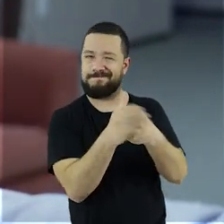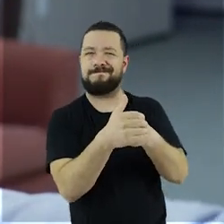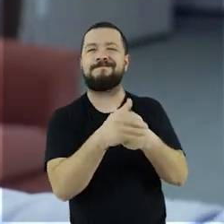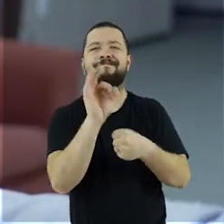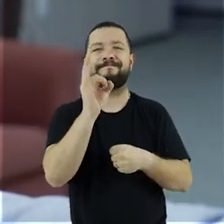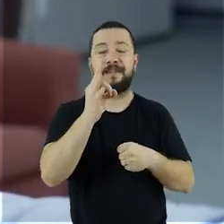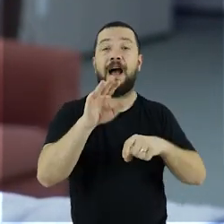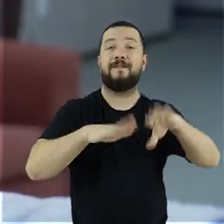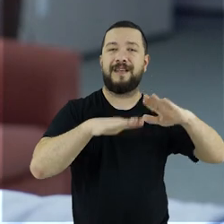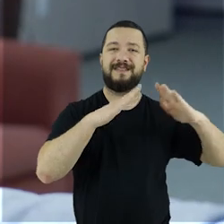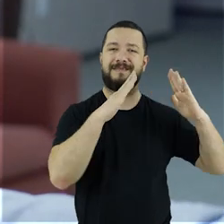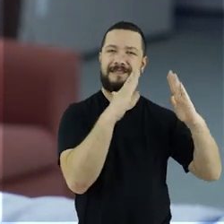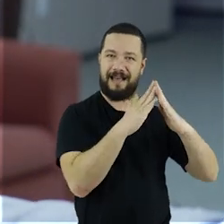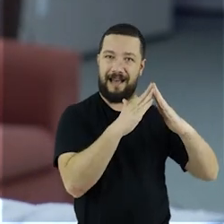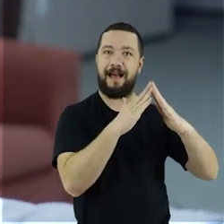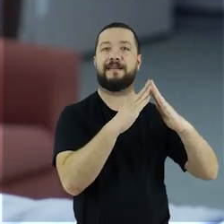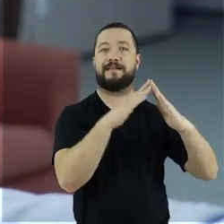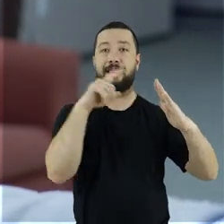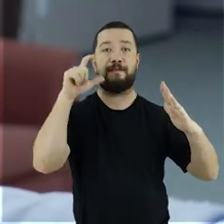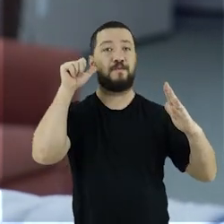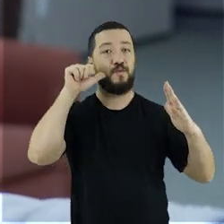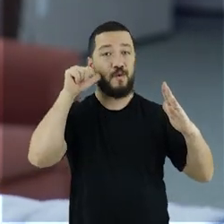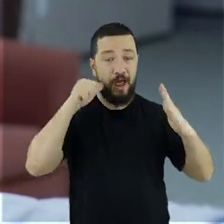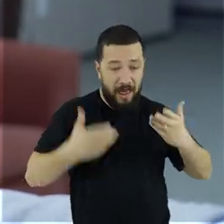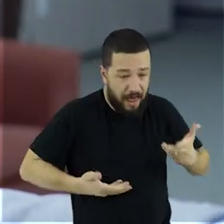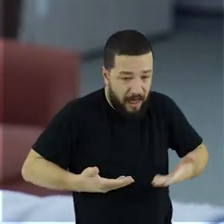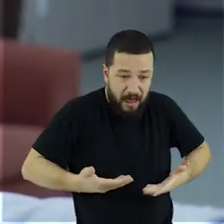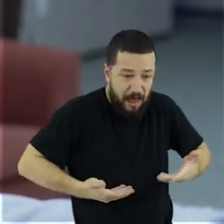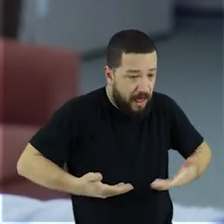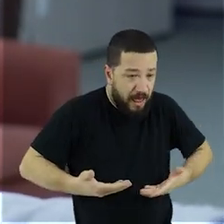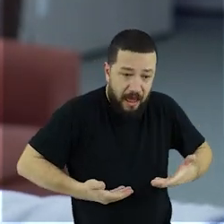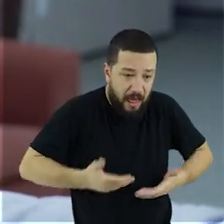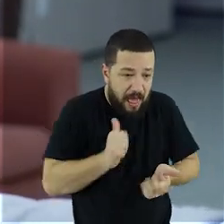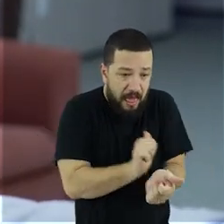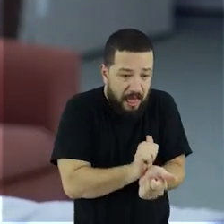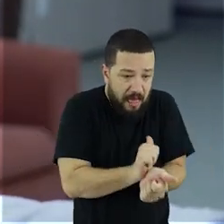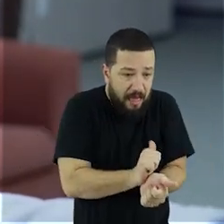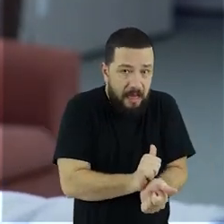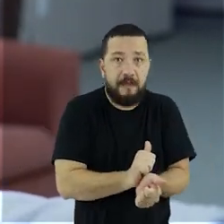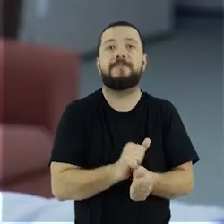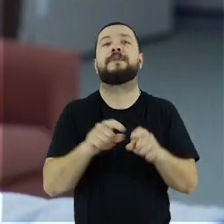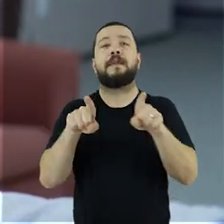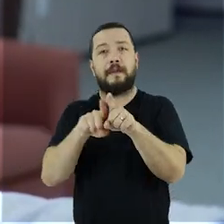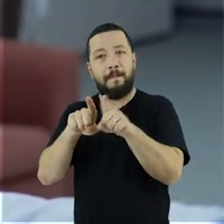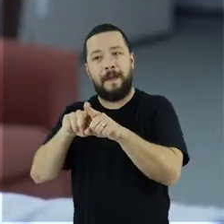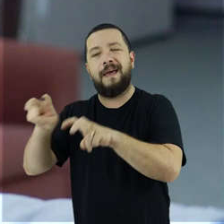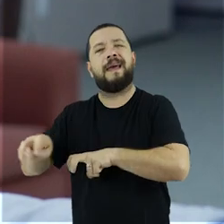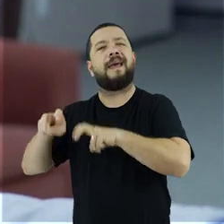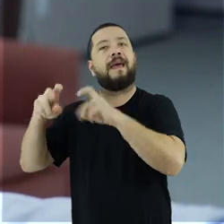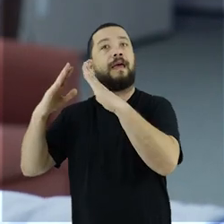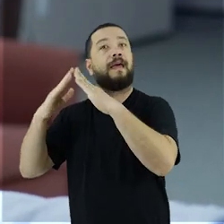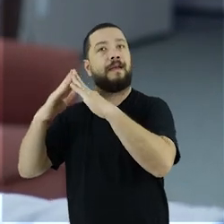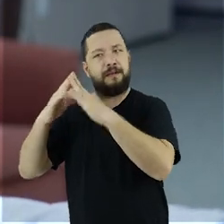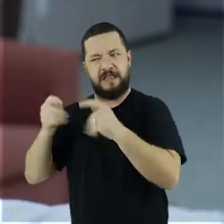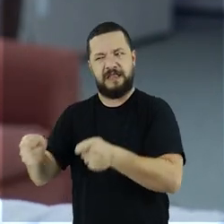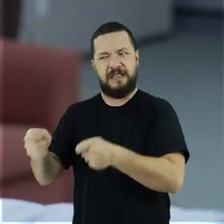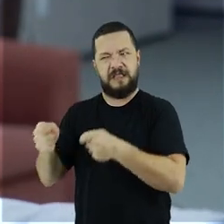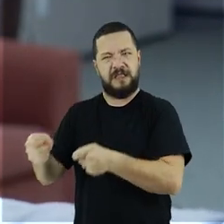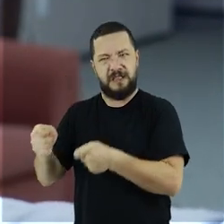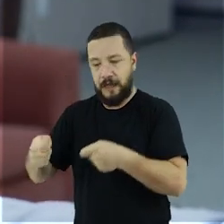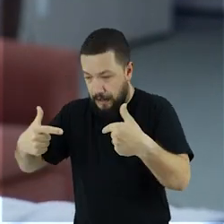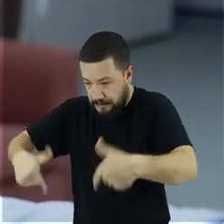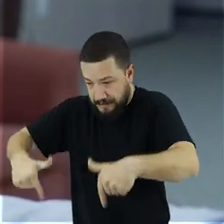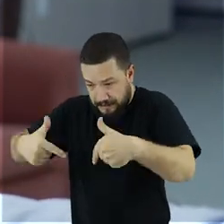escuro. No escuro de uma casa, quando uma doméstica é escravizada, no escuro de uma fazenda, quando o trabalhador rural é